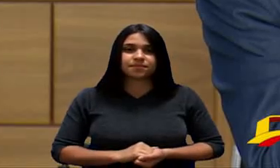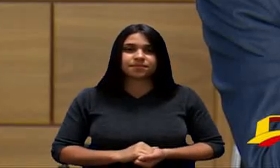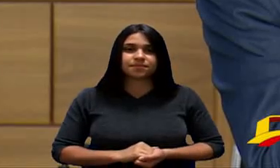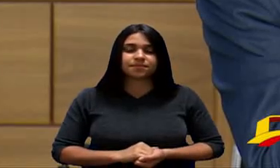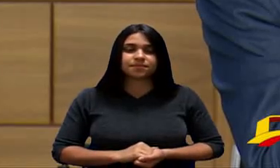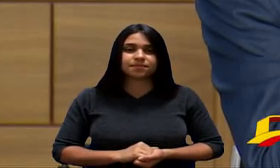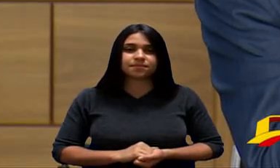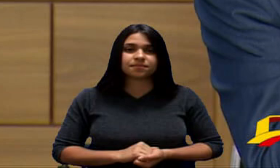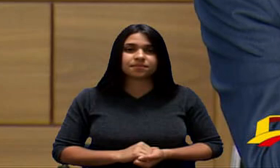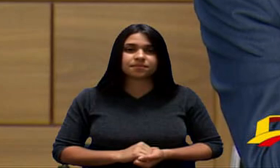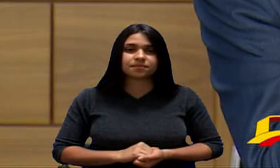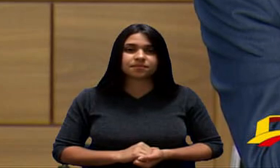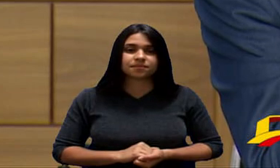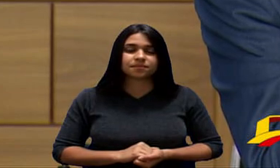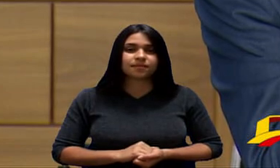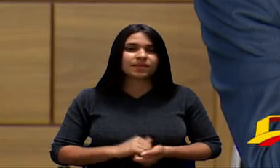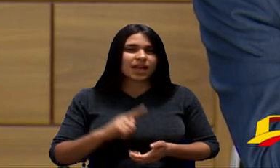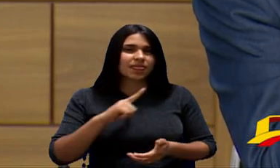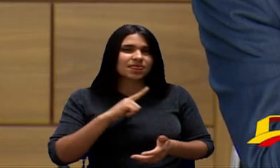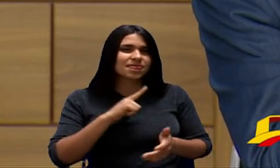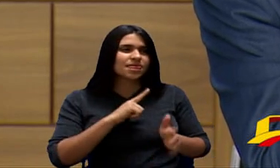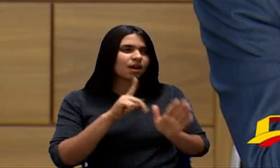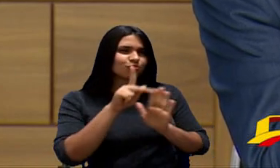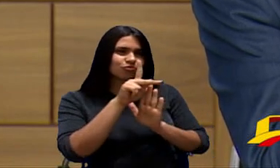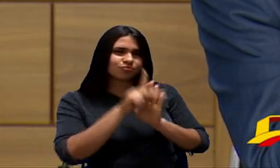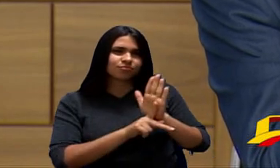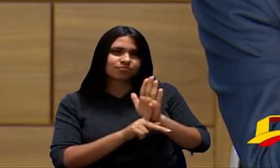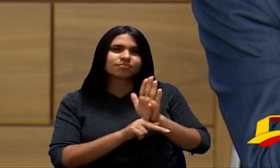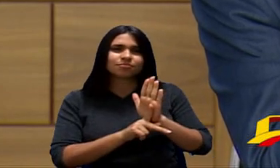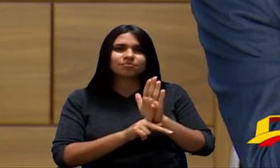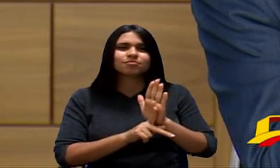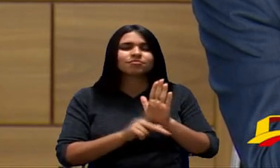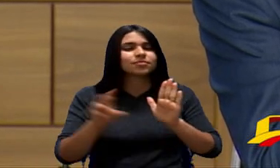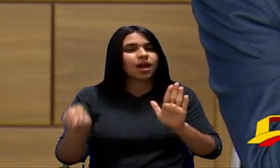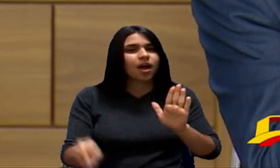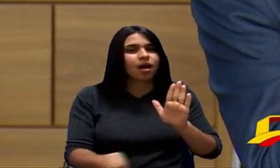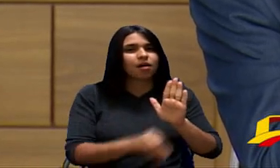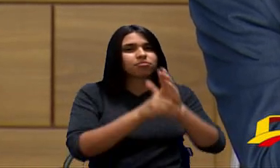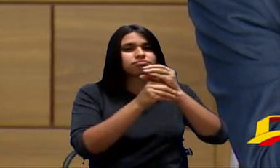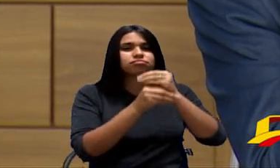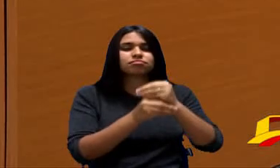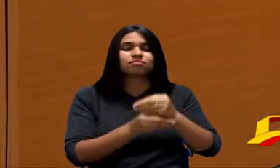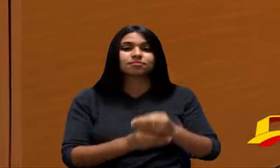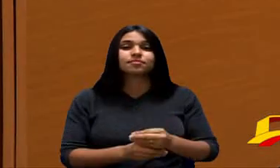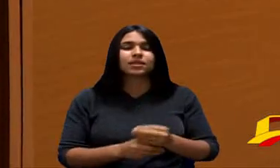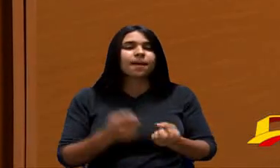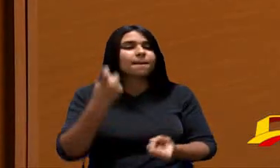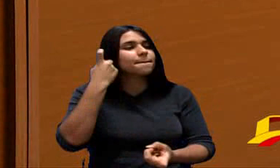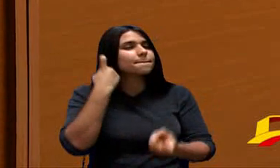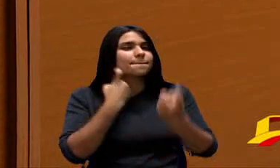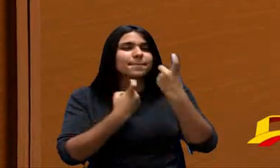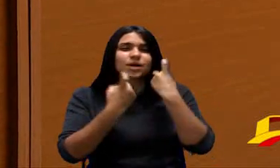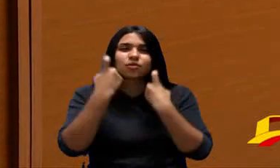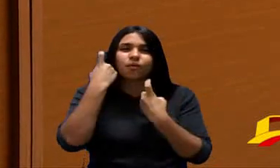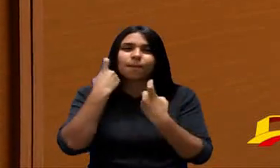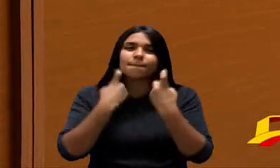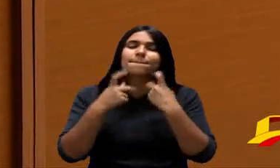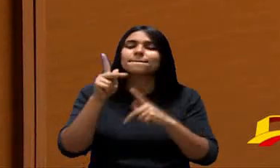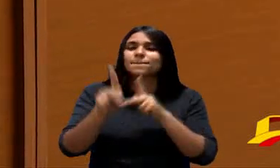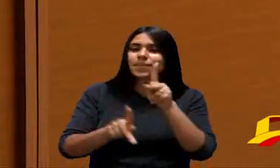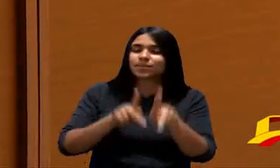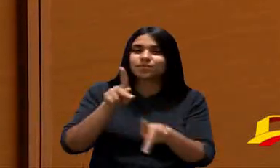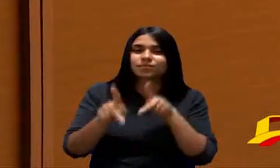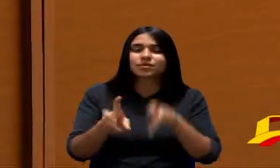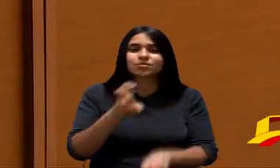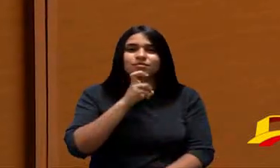Você Tem Também Uns Projetos Agregados E Preocupado Com A População De